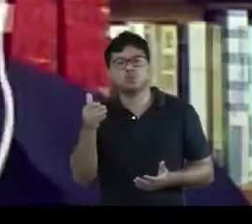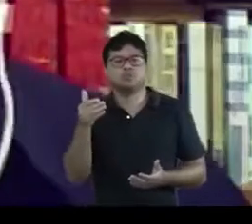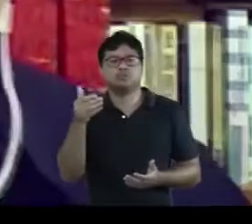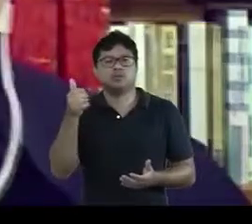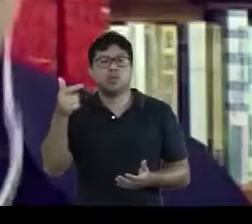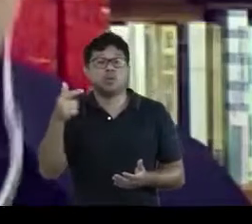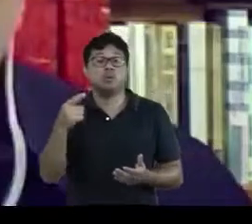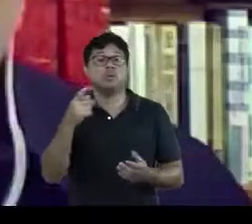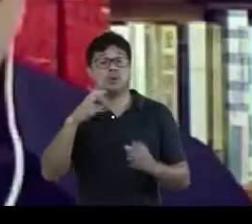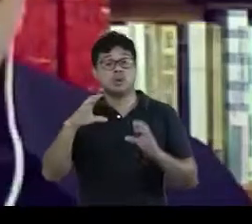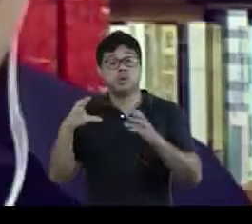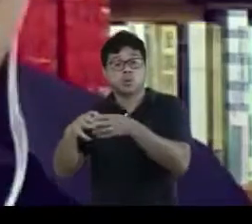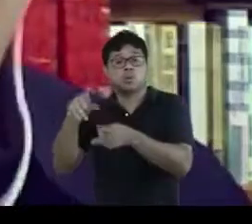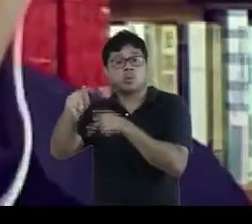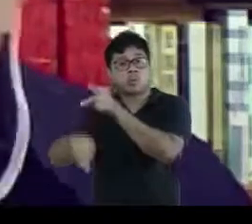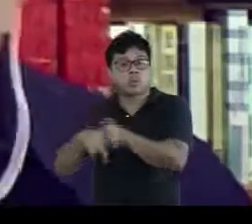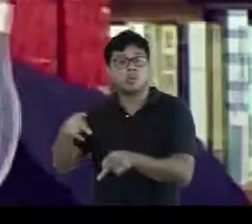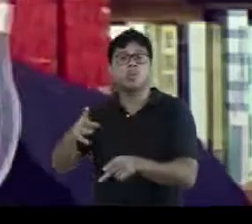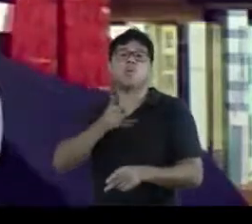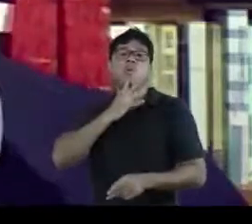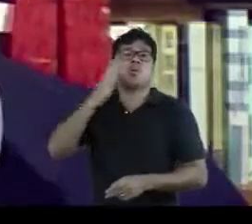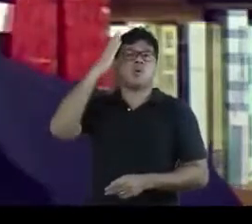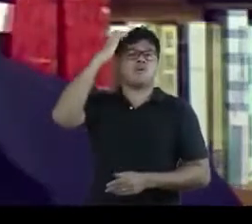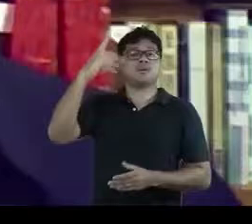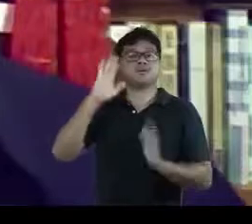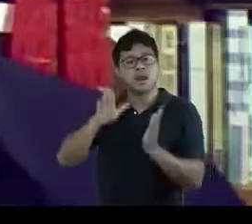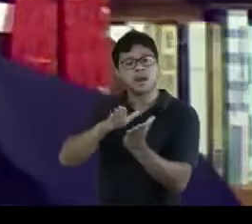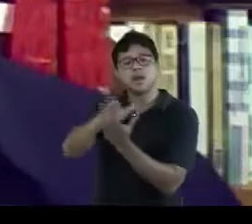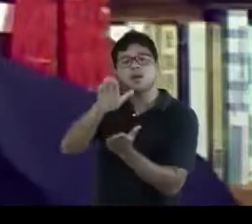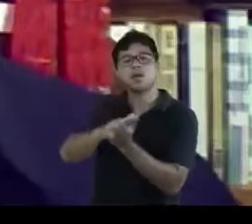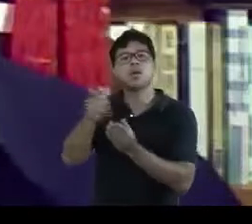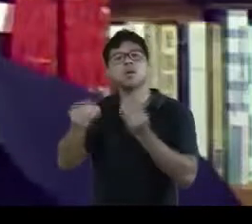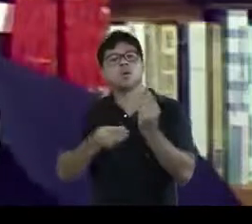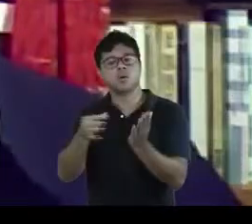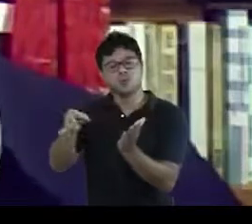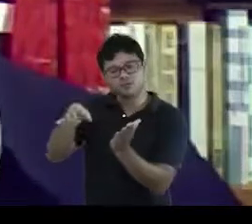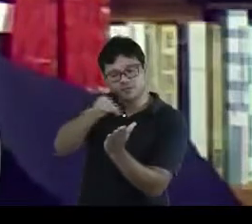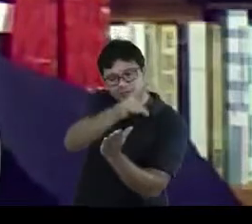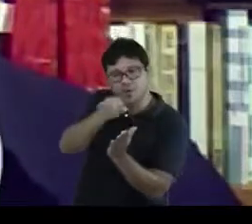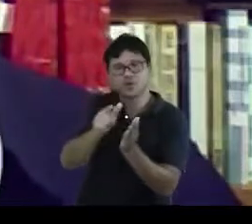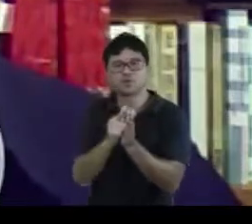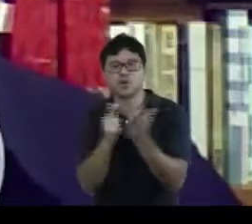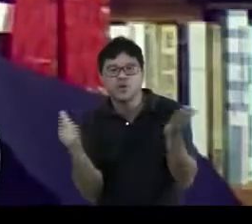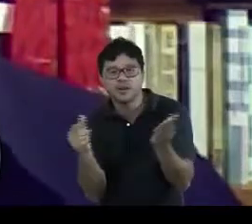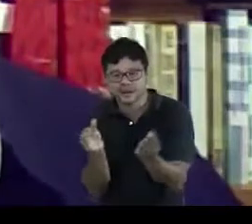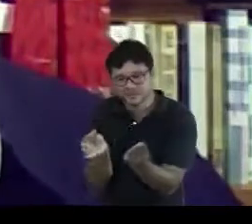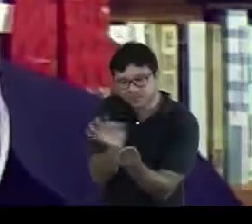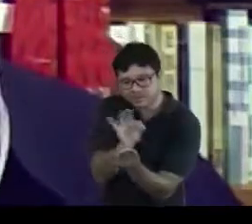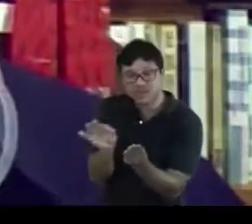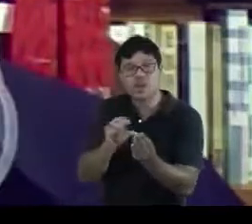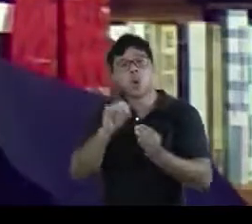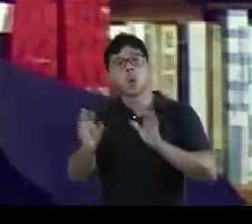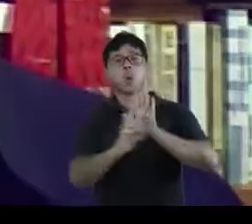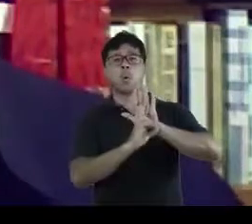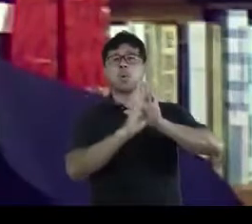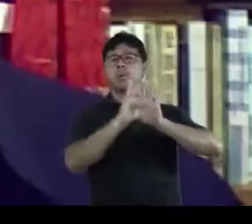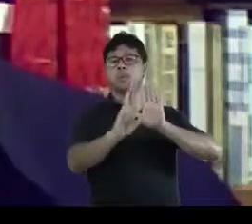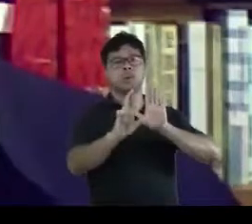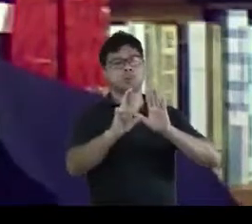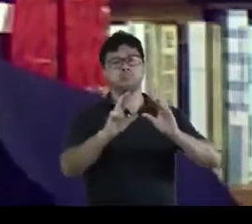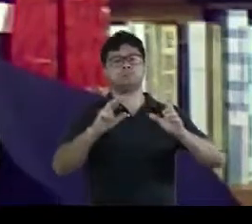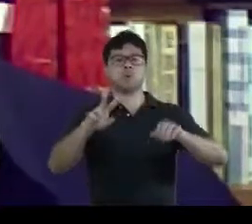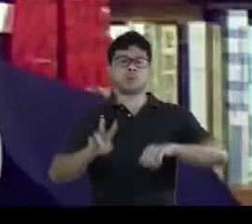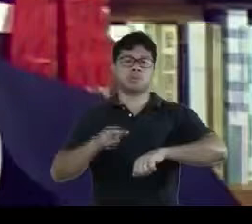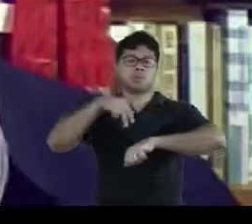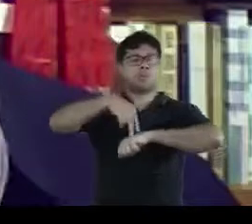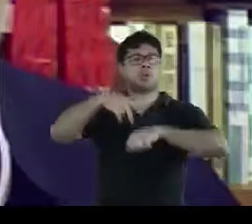conhecidos do público brasileiro, que já eram publicados sob a forma de folhetim nos jornais, ou representados nos